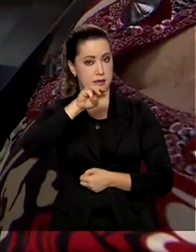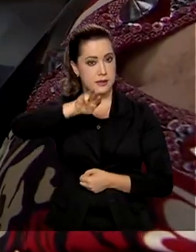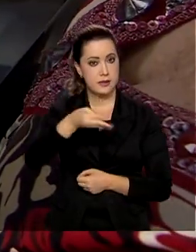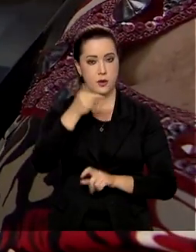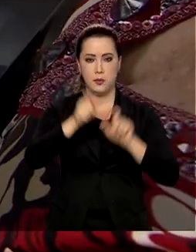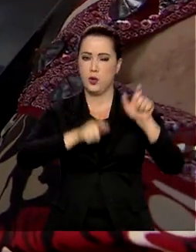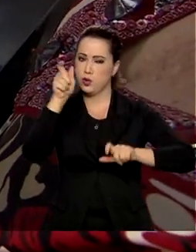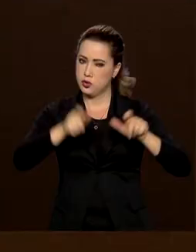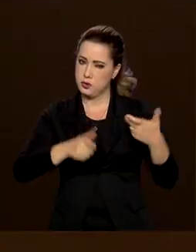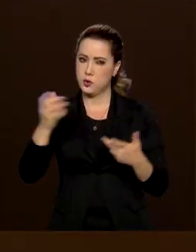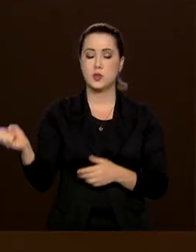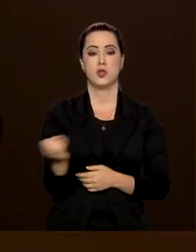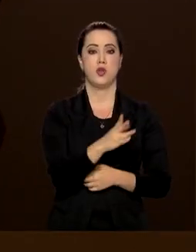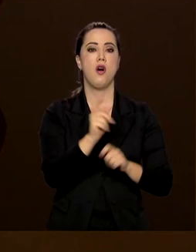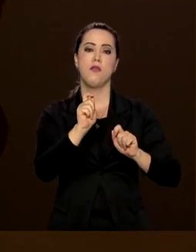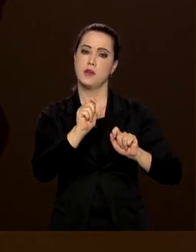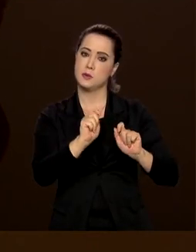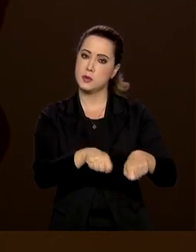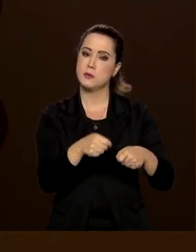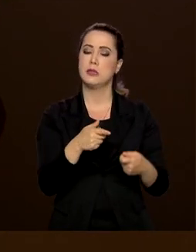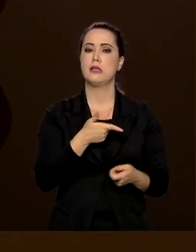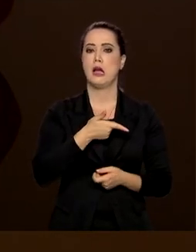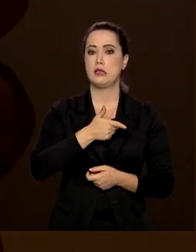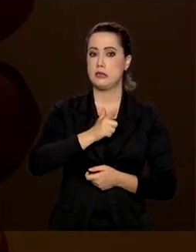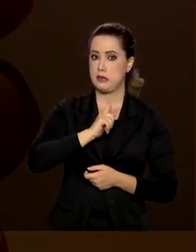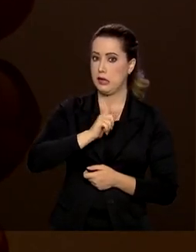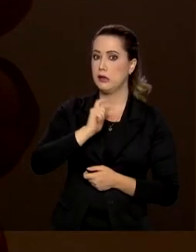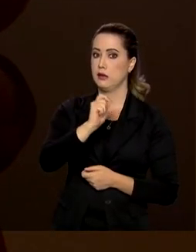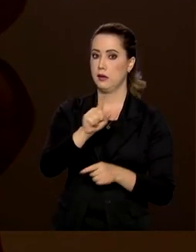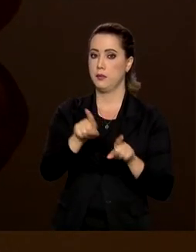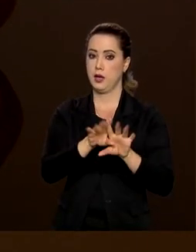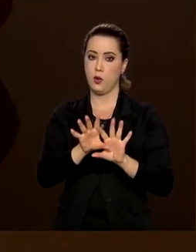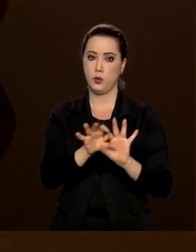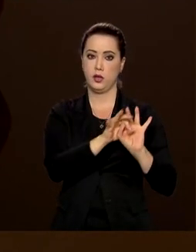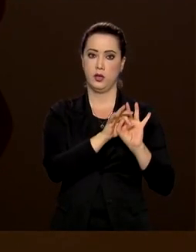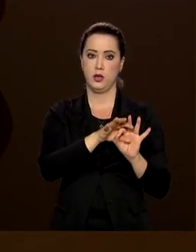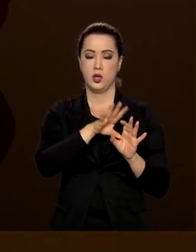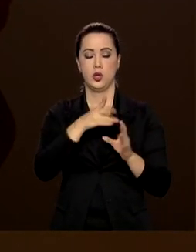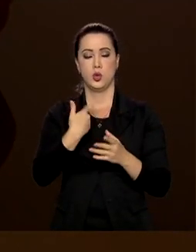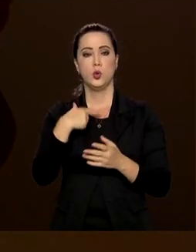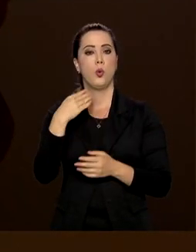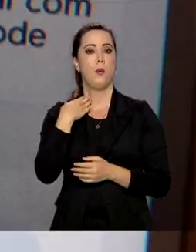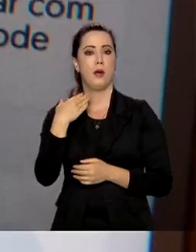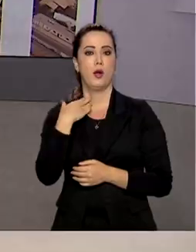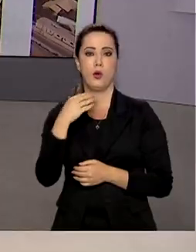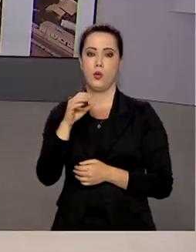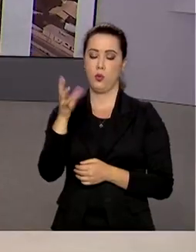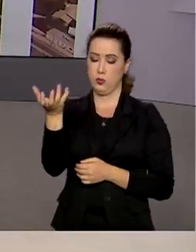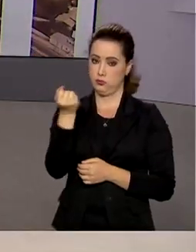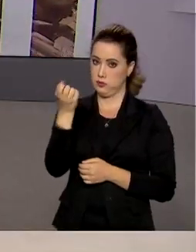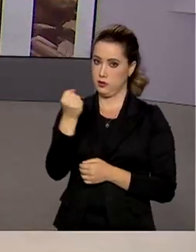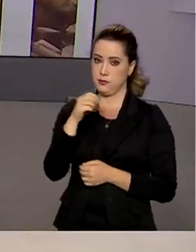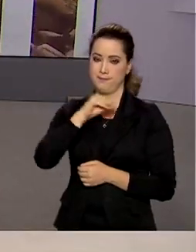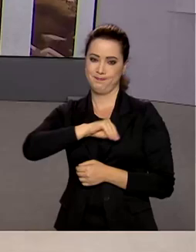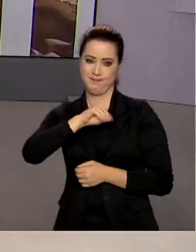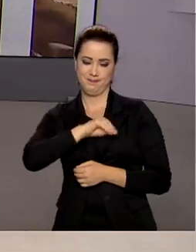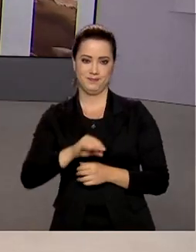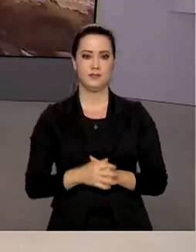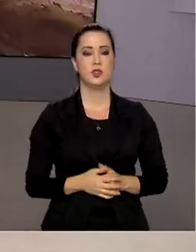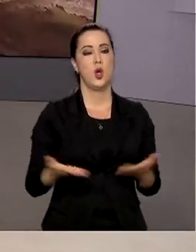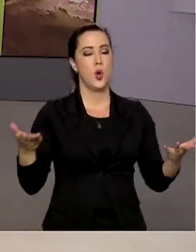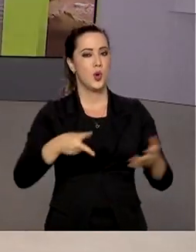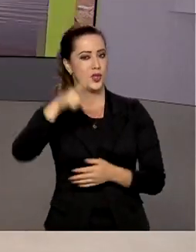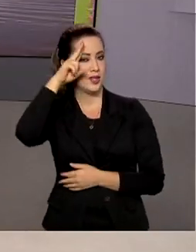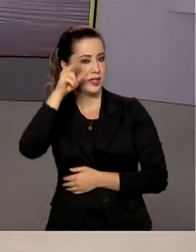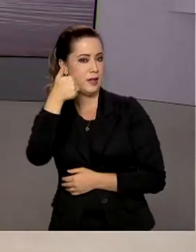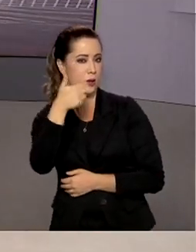entre as novas funcionalidades previstas para 2021 está a integração com a conta salário. Hoje é segunda